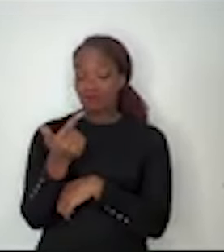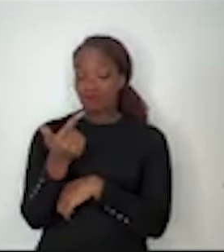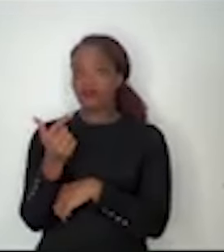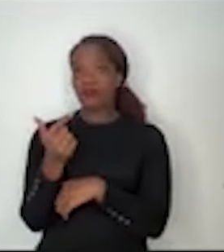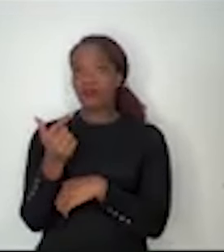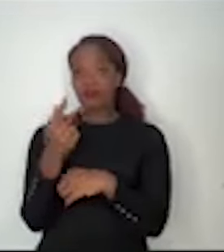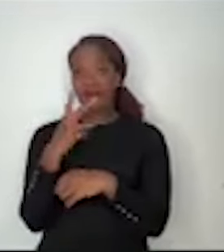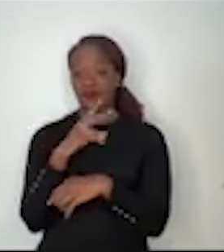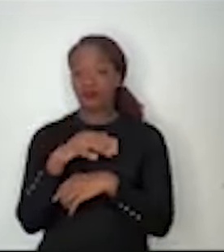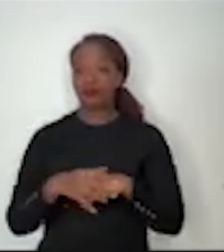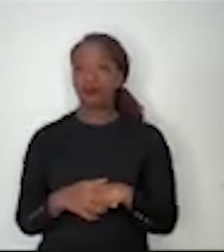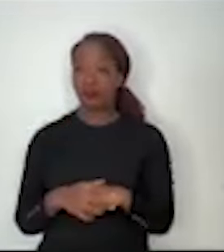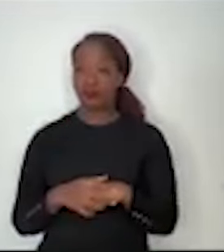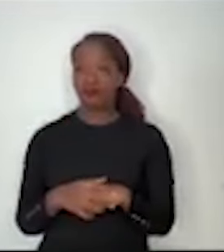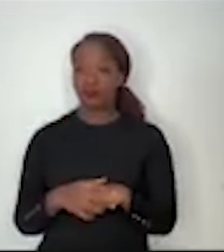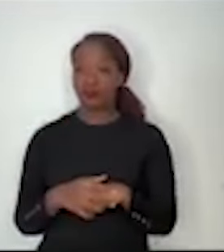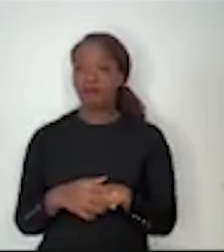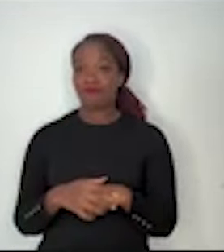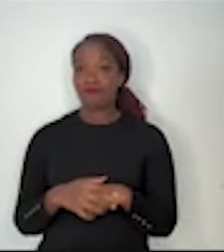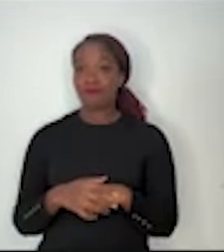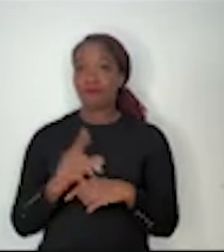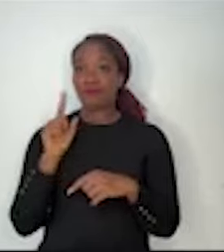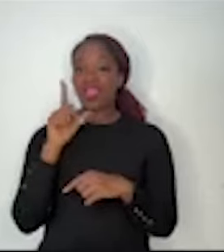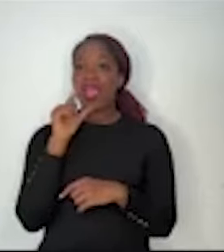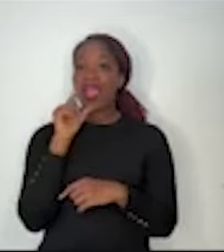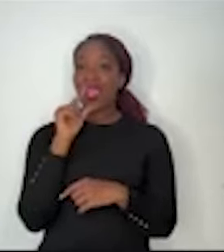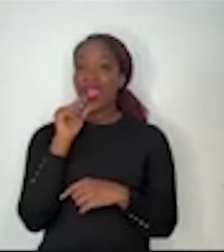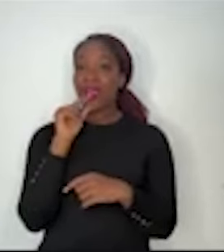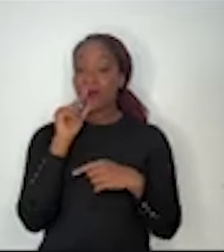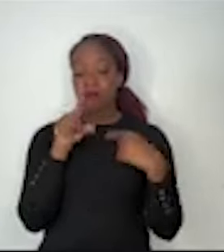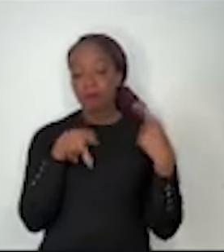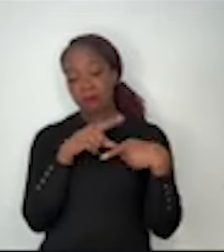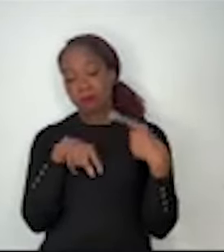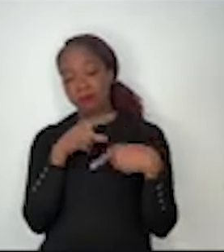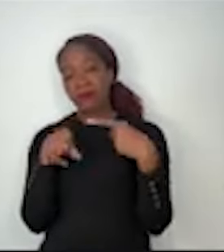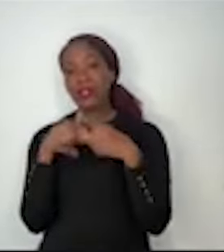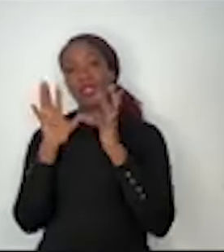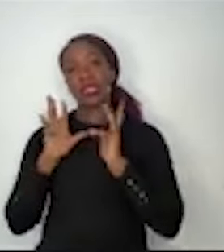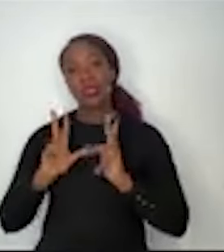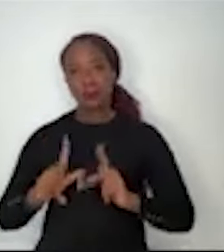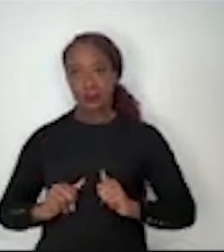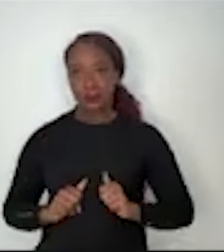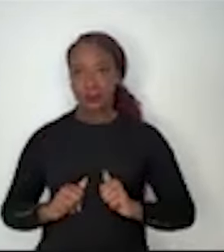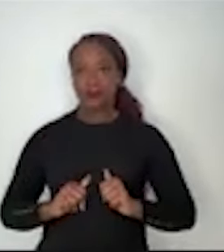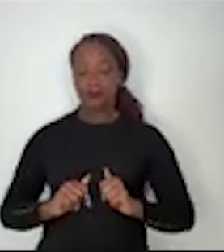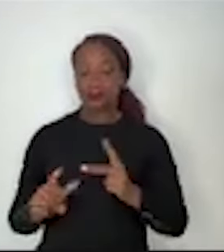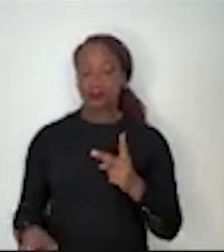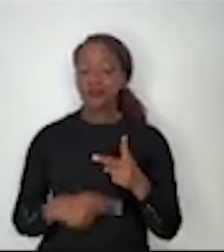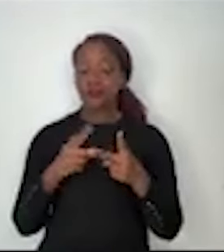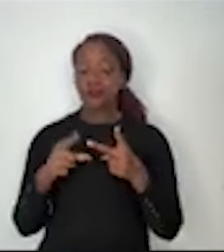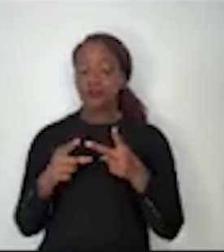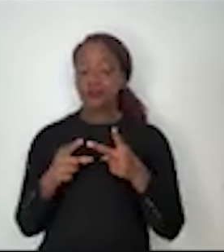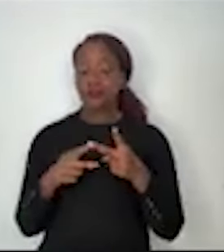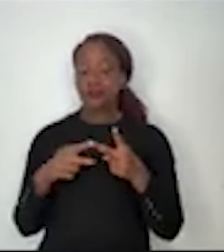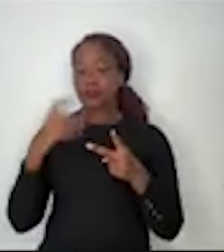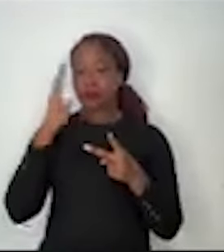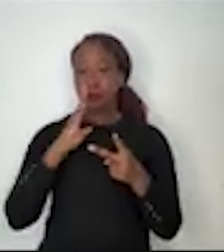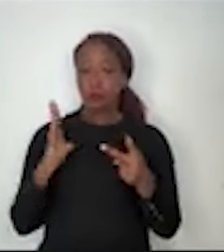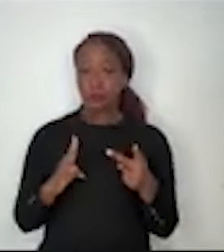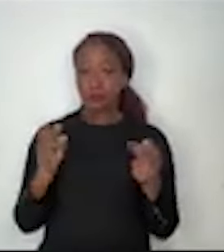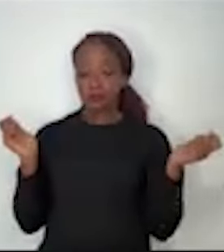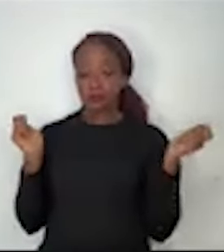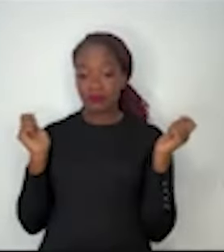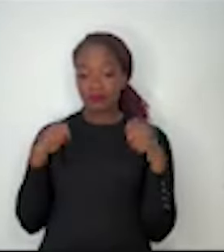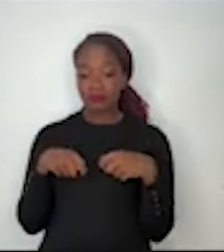predominantemente hidráulica, que é renovável e limpa. Em segundo lugar, o Brasil tem imenso potencial de energia